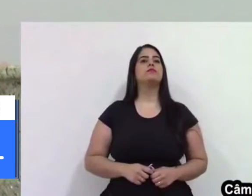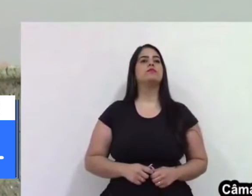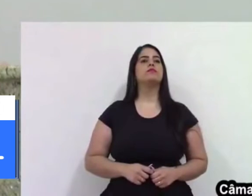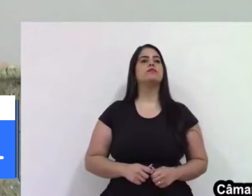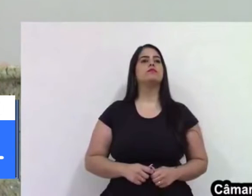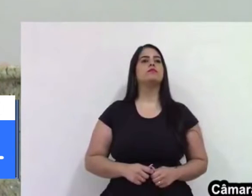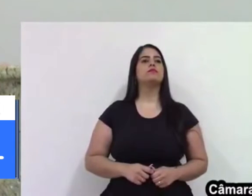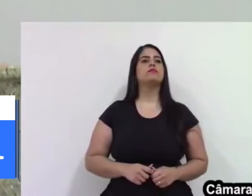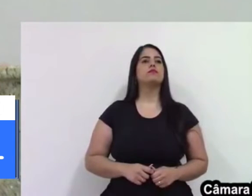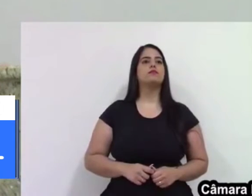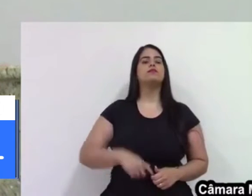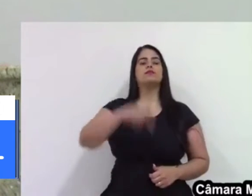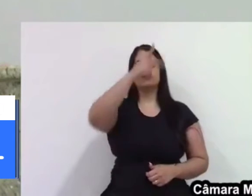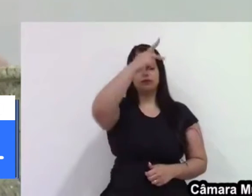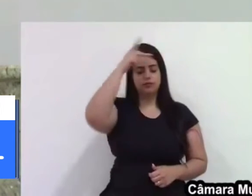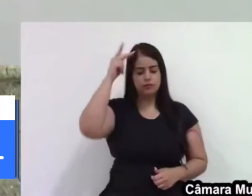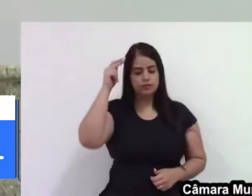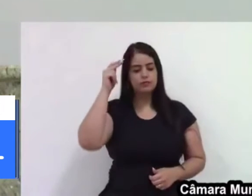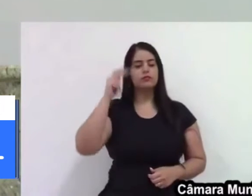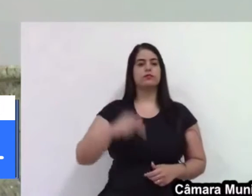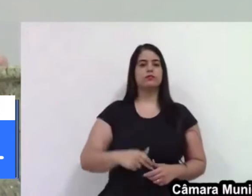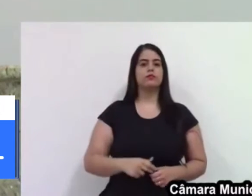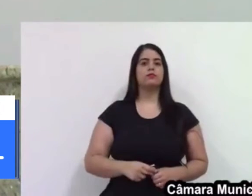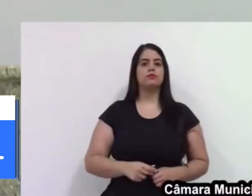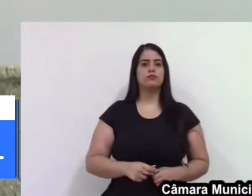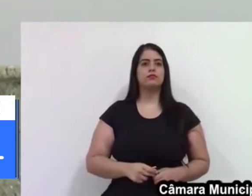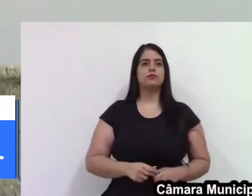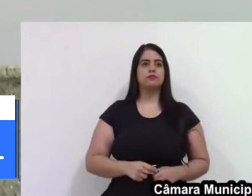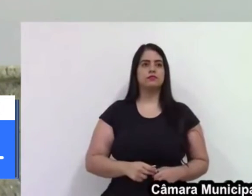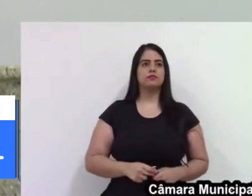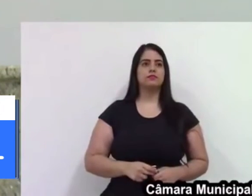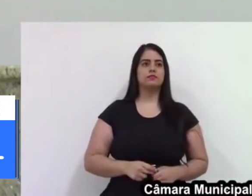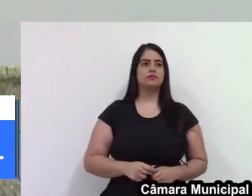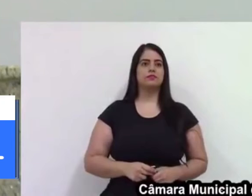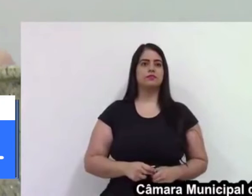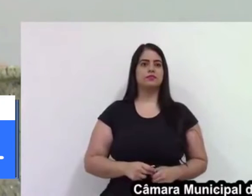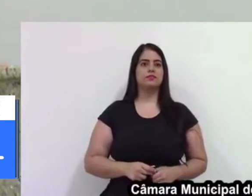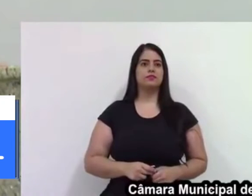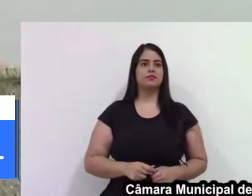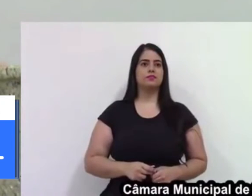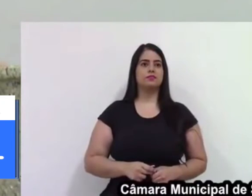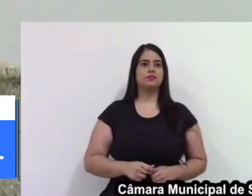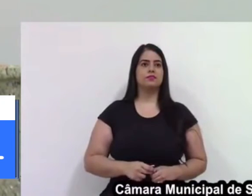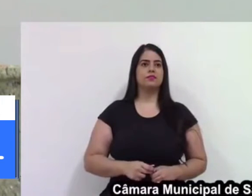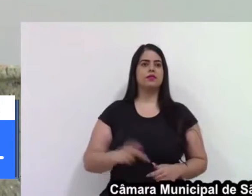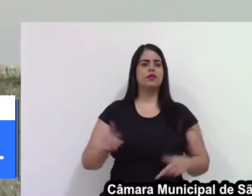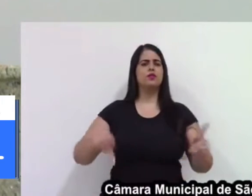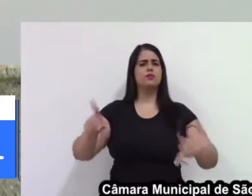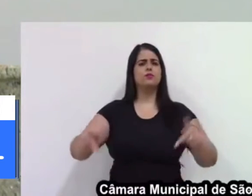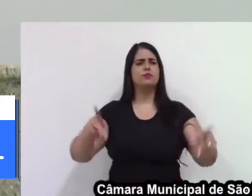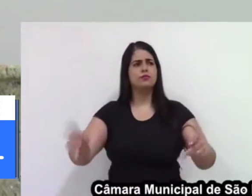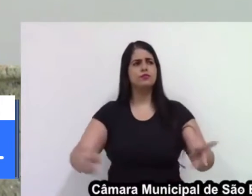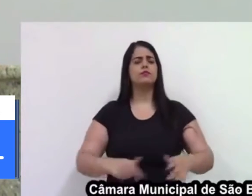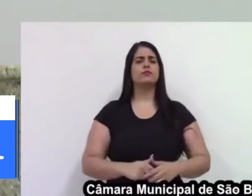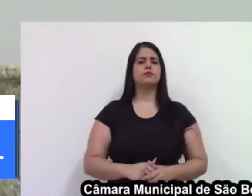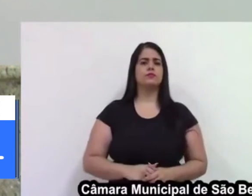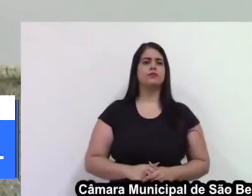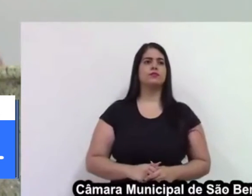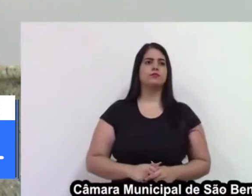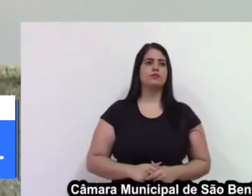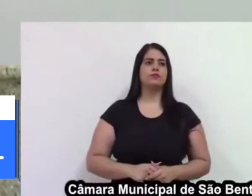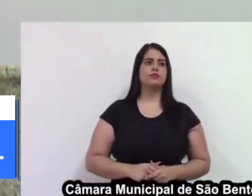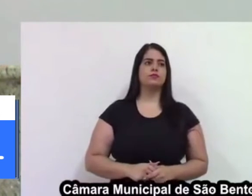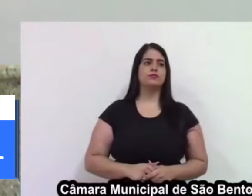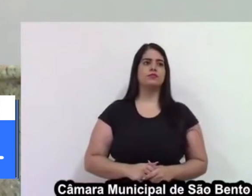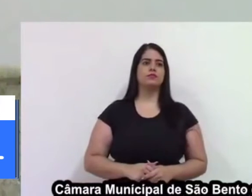toda a população. Somos empregados do povo e foi para isso que as pessoas nos colocaram aqui, para que